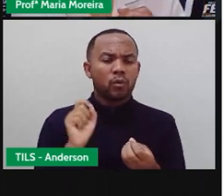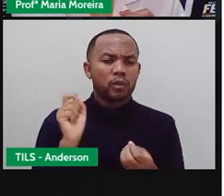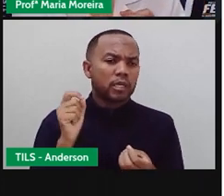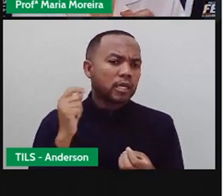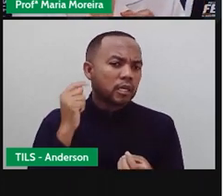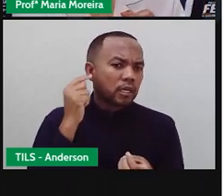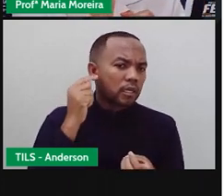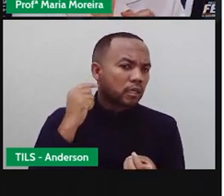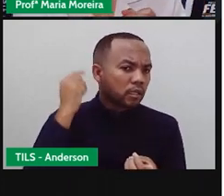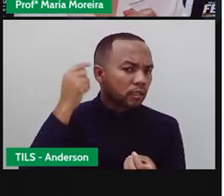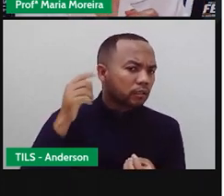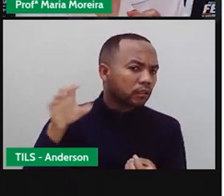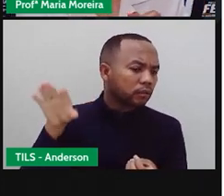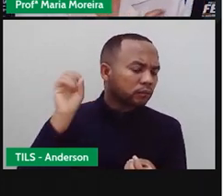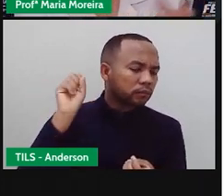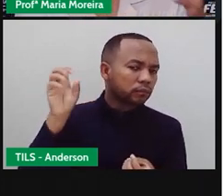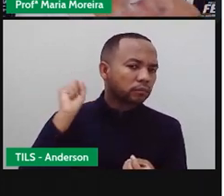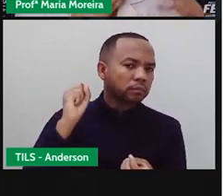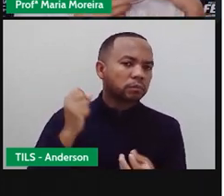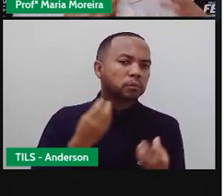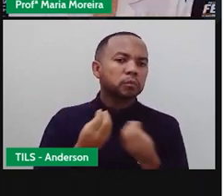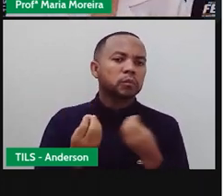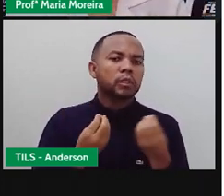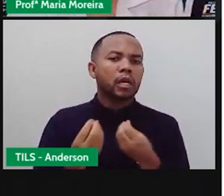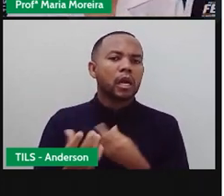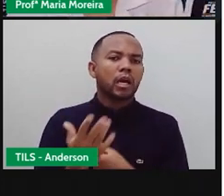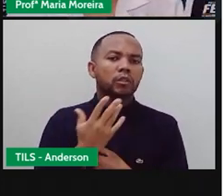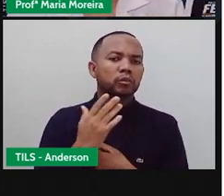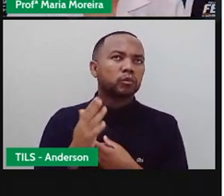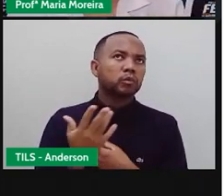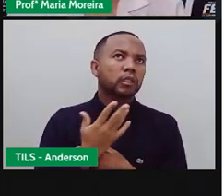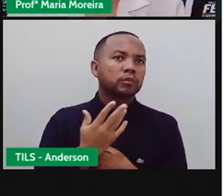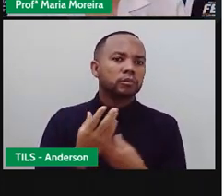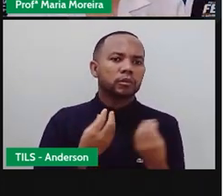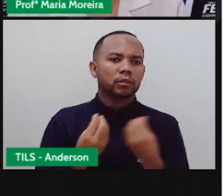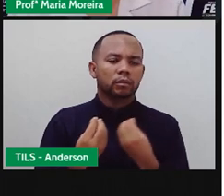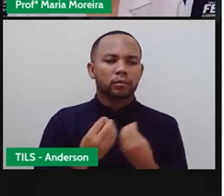audição aqui, né? Ela funciona as partes do nosso ouvido